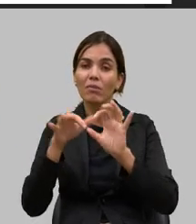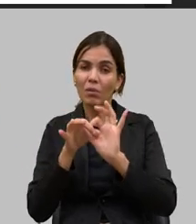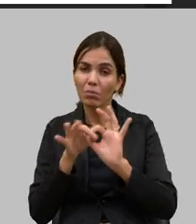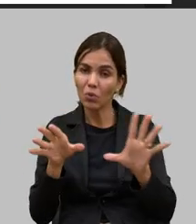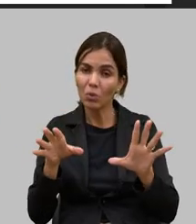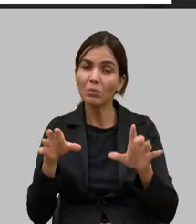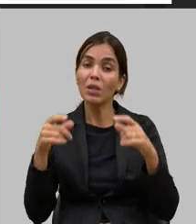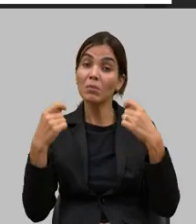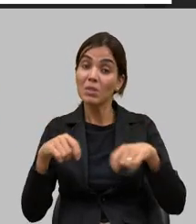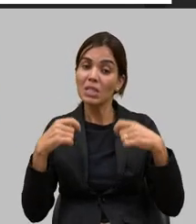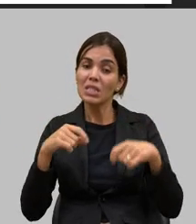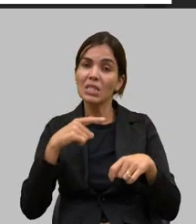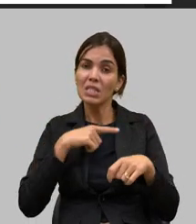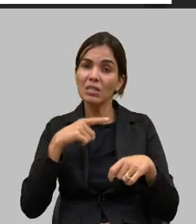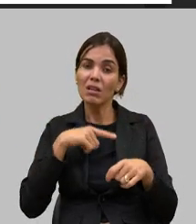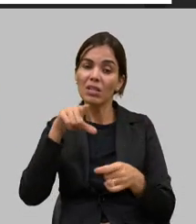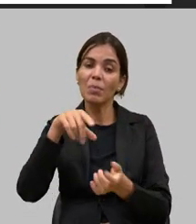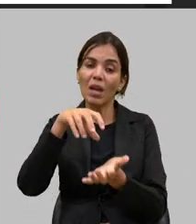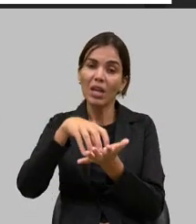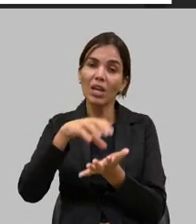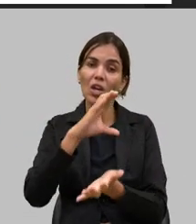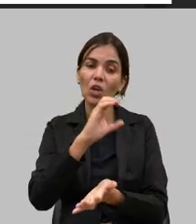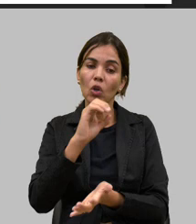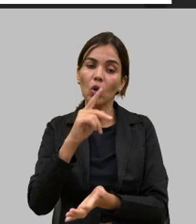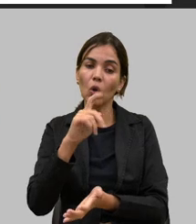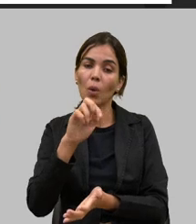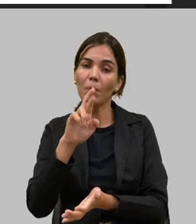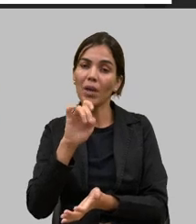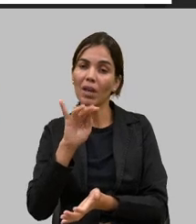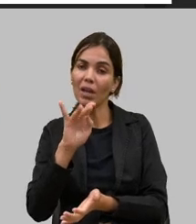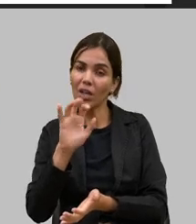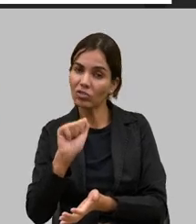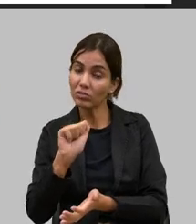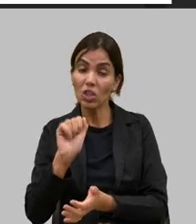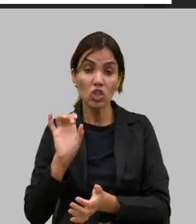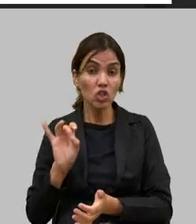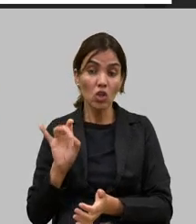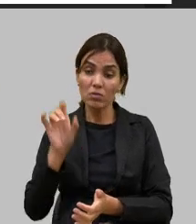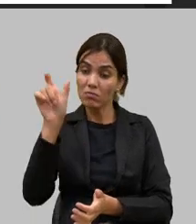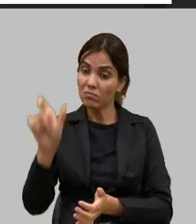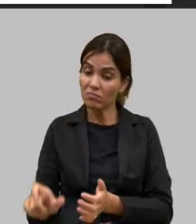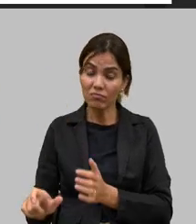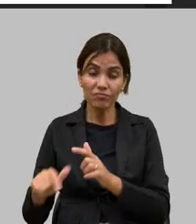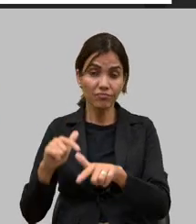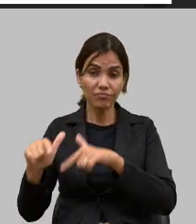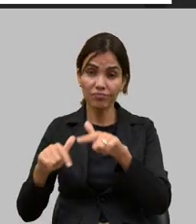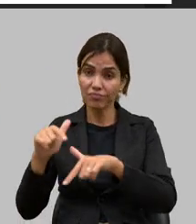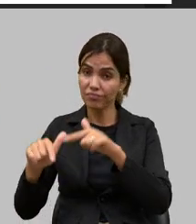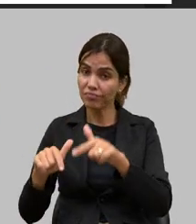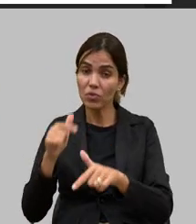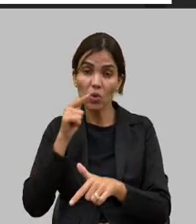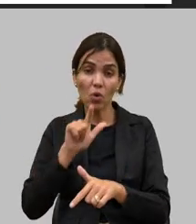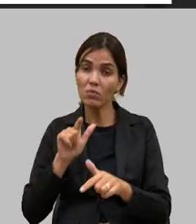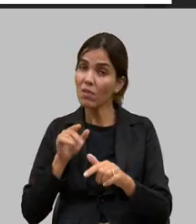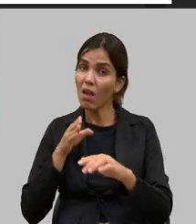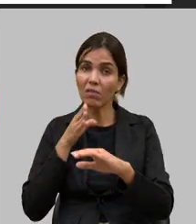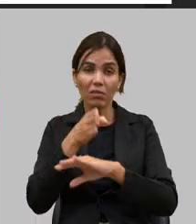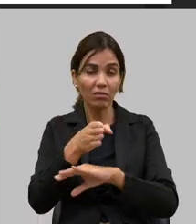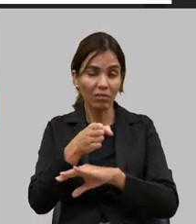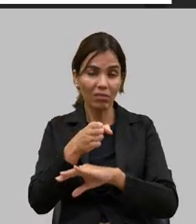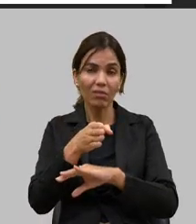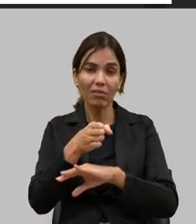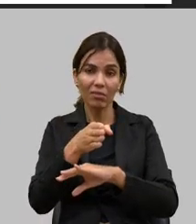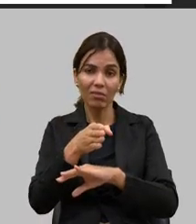cooperativa e associações para trabalhar sozinho o produtor não consegue acessar então isso é auditado é sério